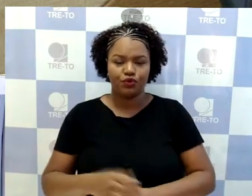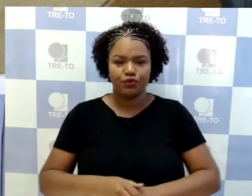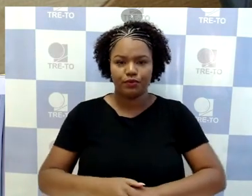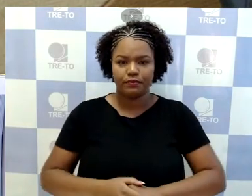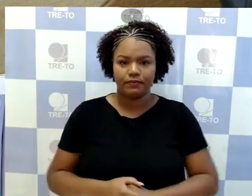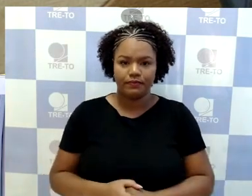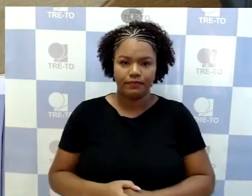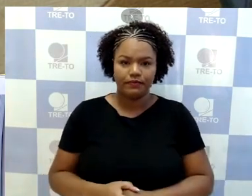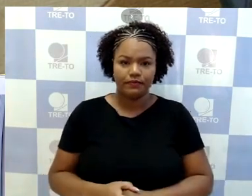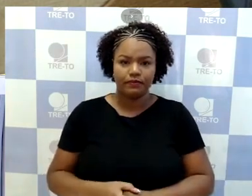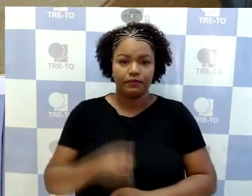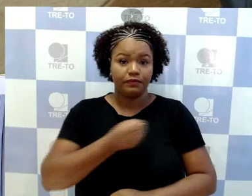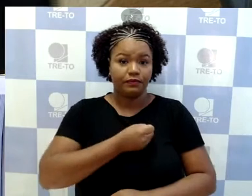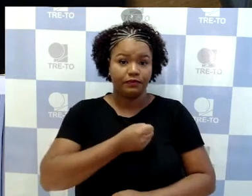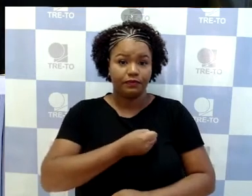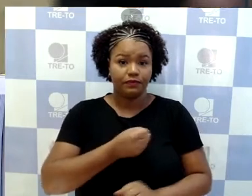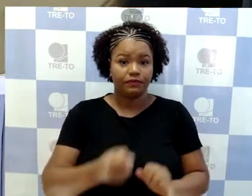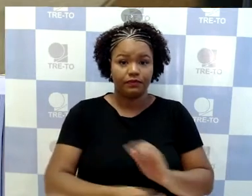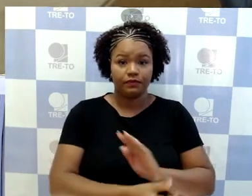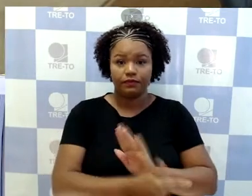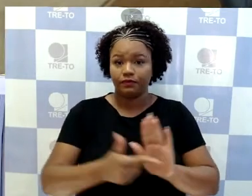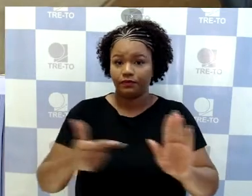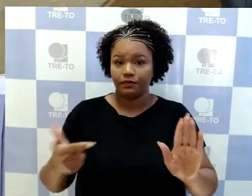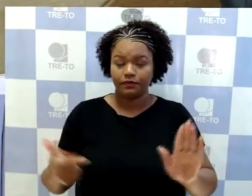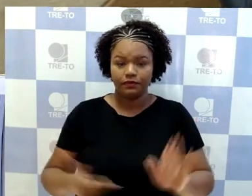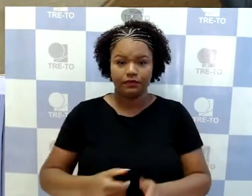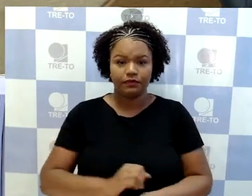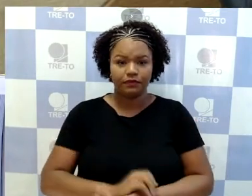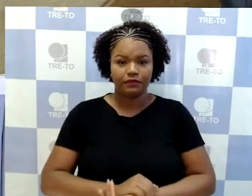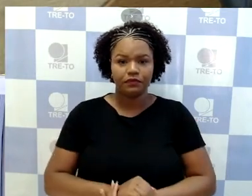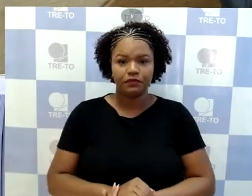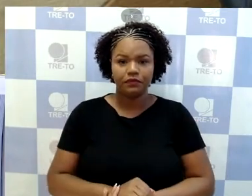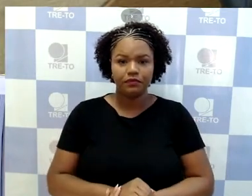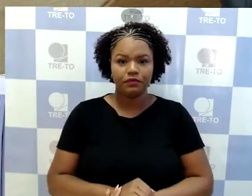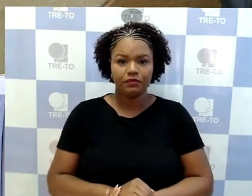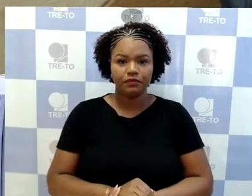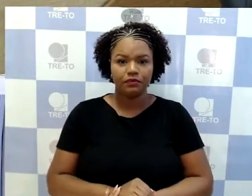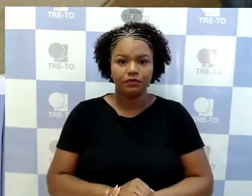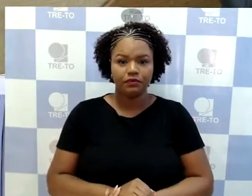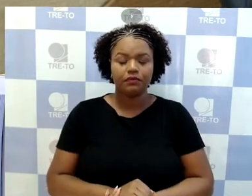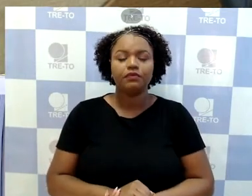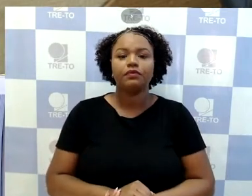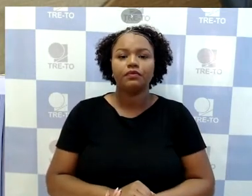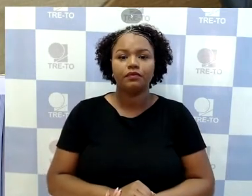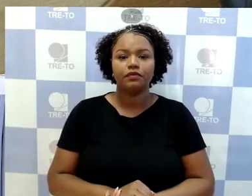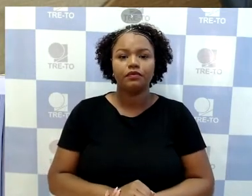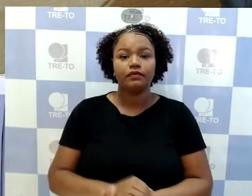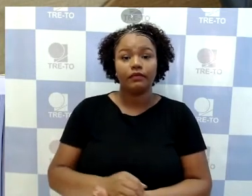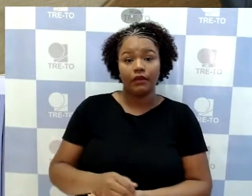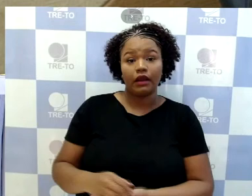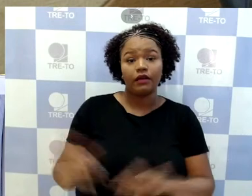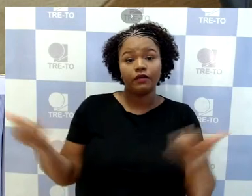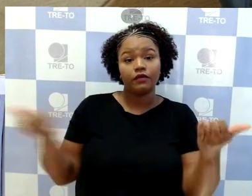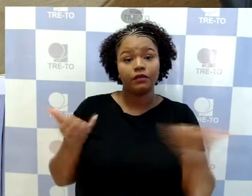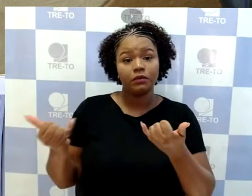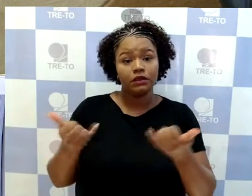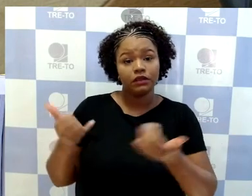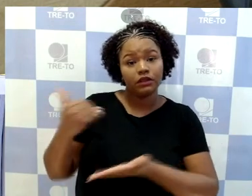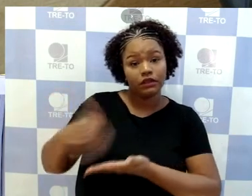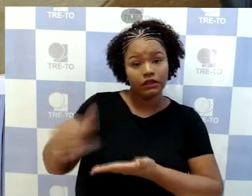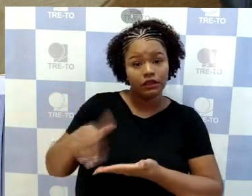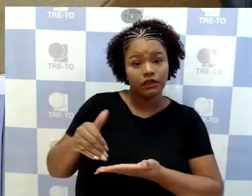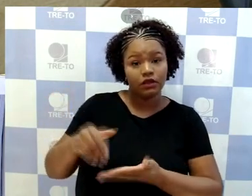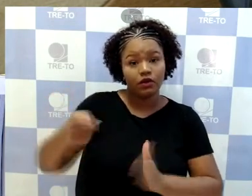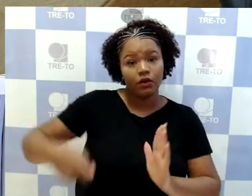O item 2 da pauta, consta a informação da Secretaria de que o relator está retirando o processo de